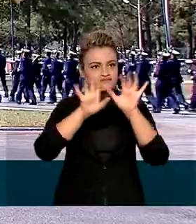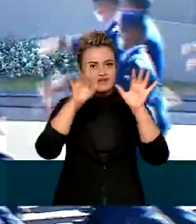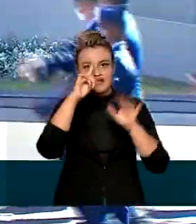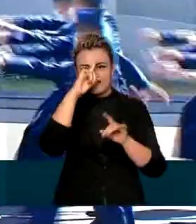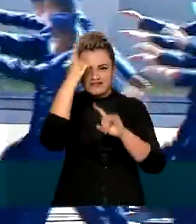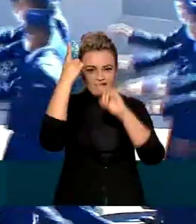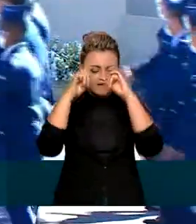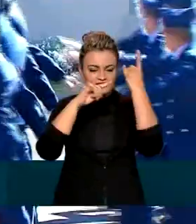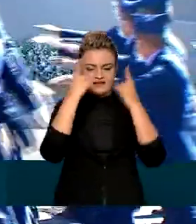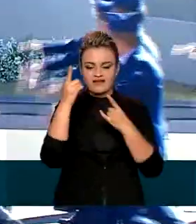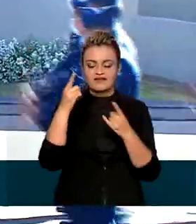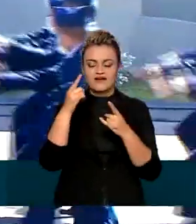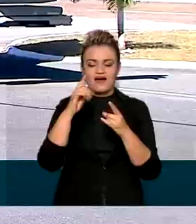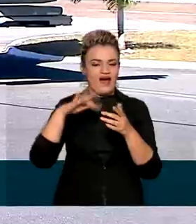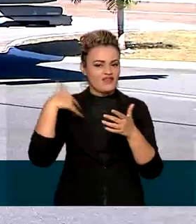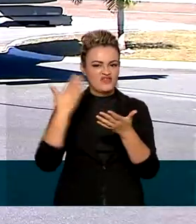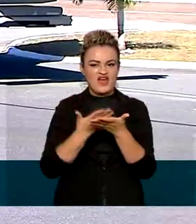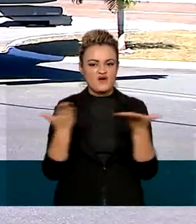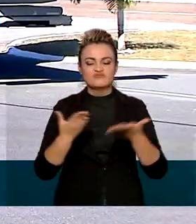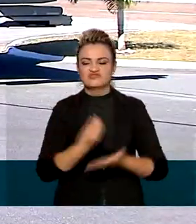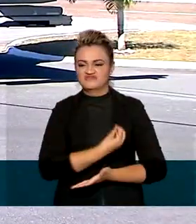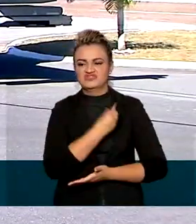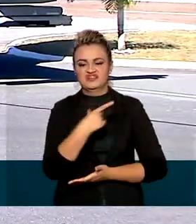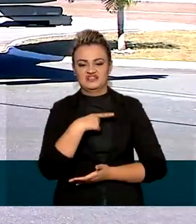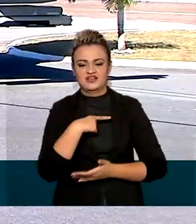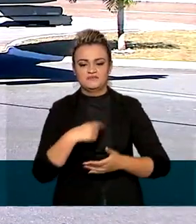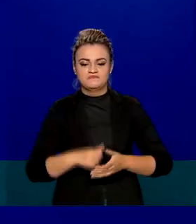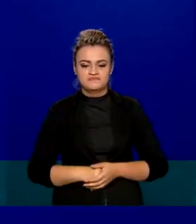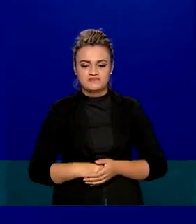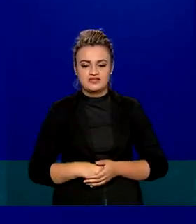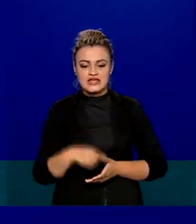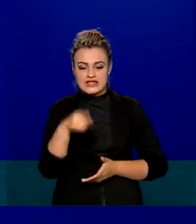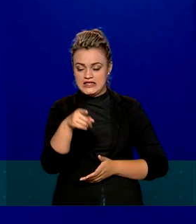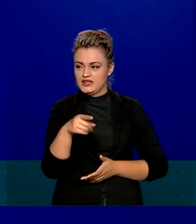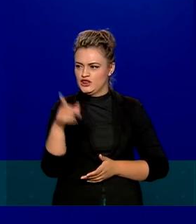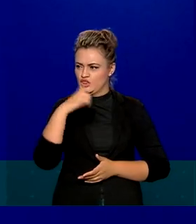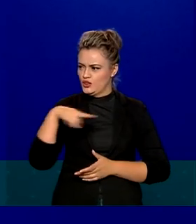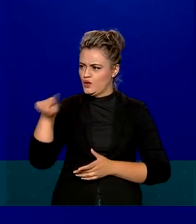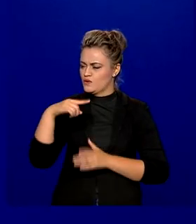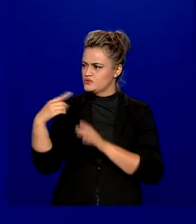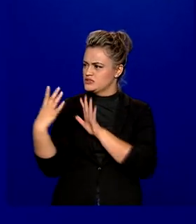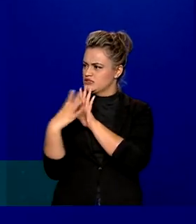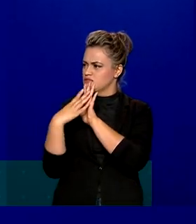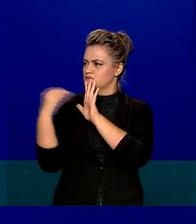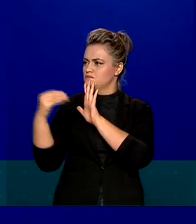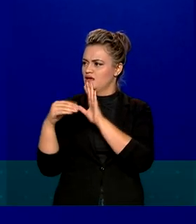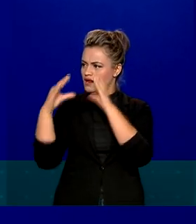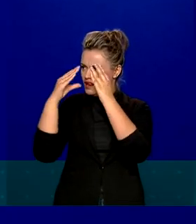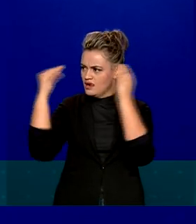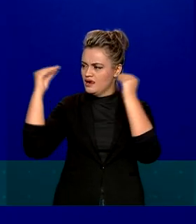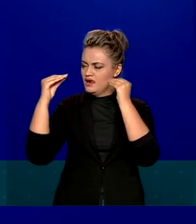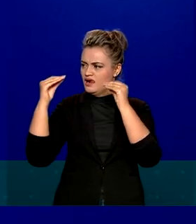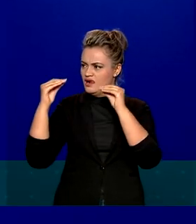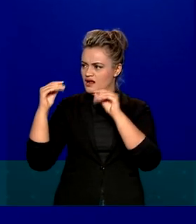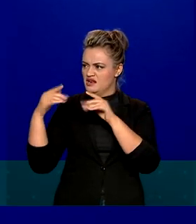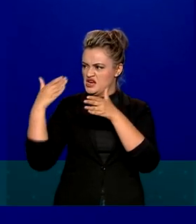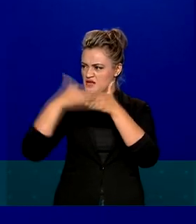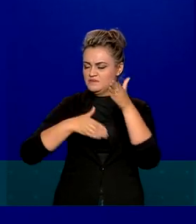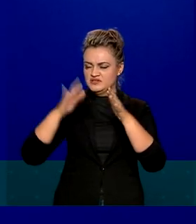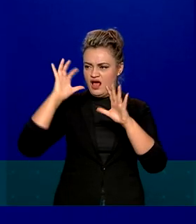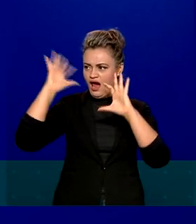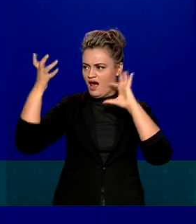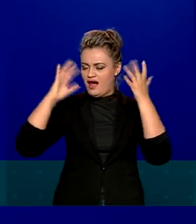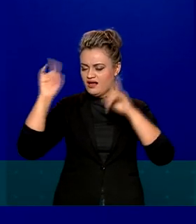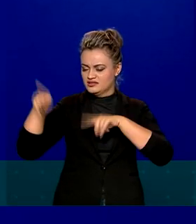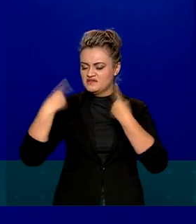ideias que povoam a história da humanidade. Que ele seja a fonte de inspiração para superarmos limites e vencermos